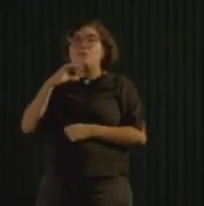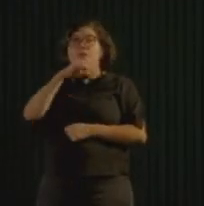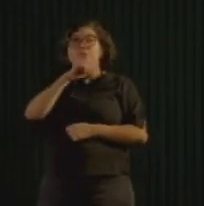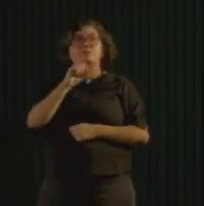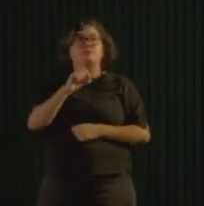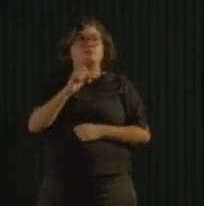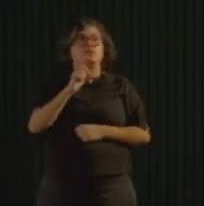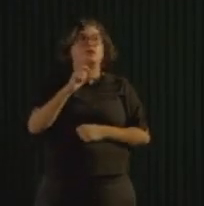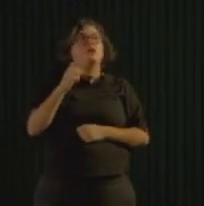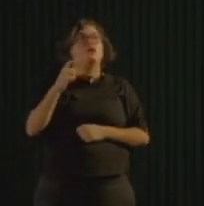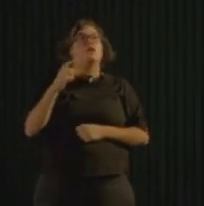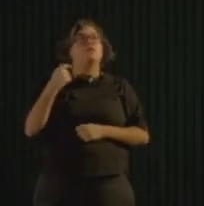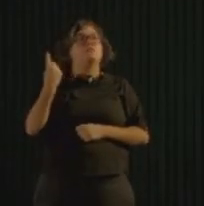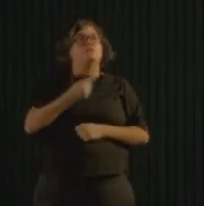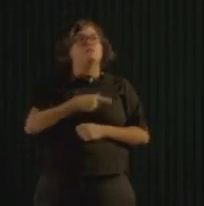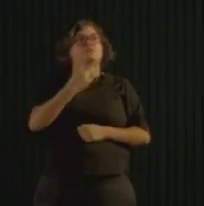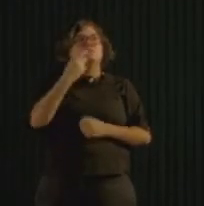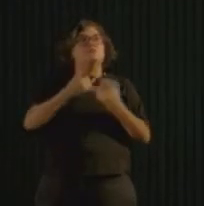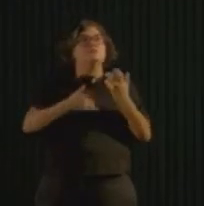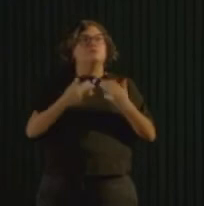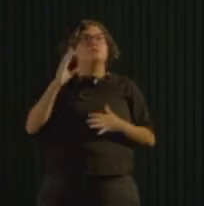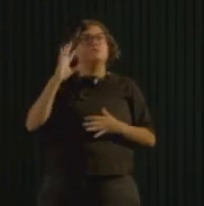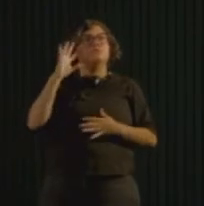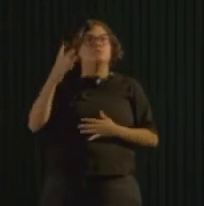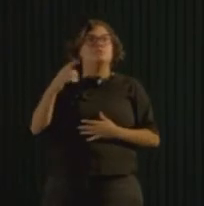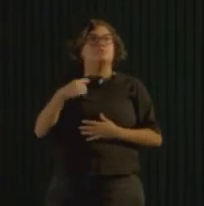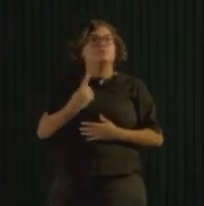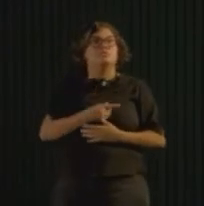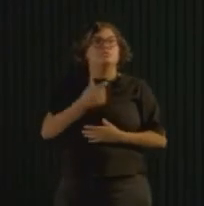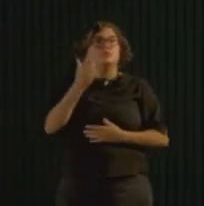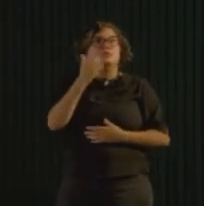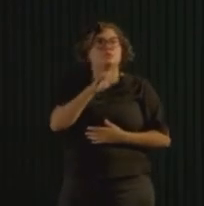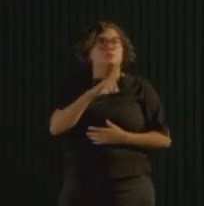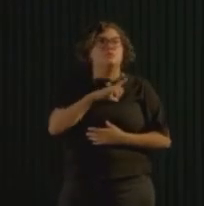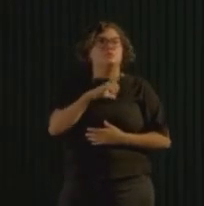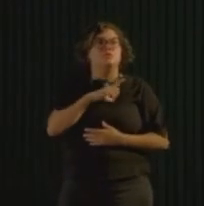eu falei um pouco sobre sonho, está mostrando que é possível